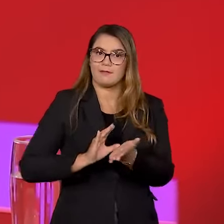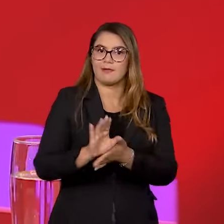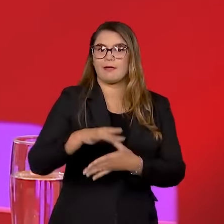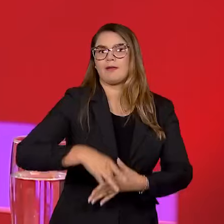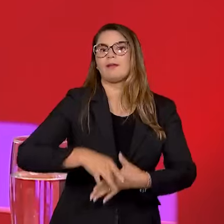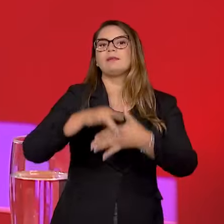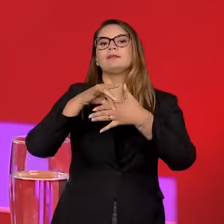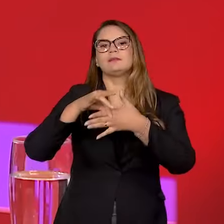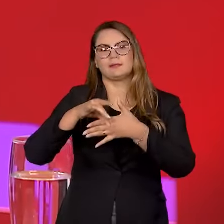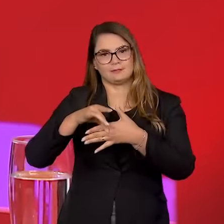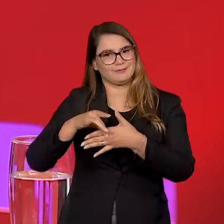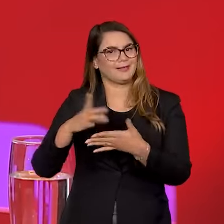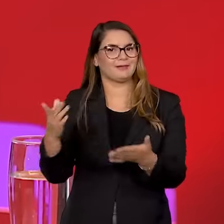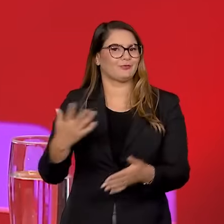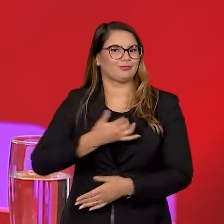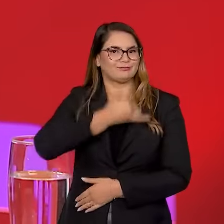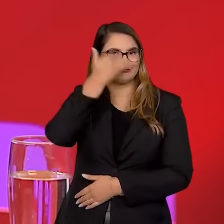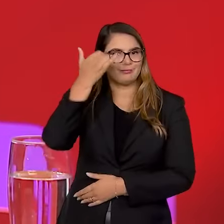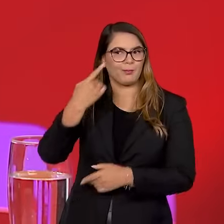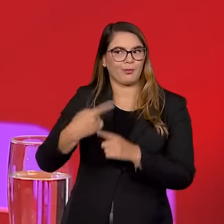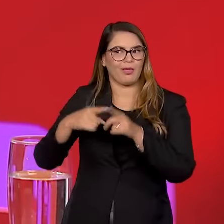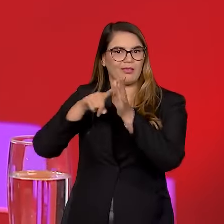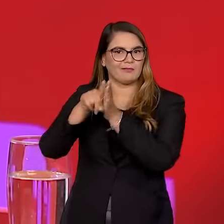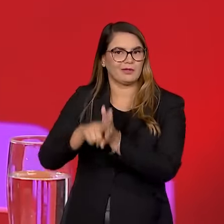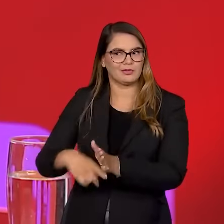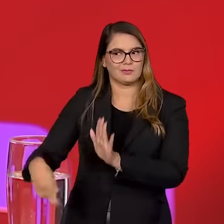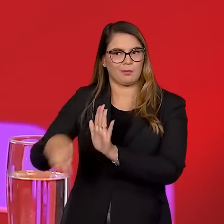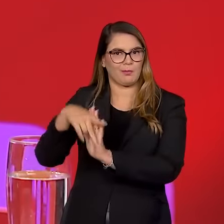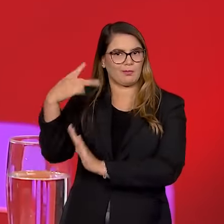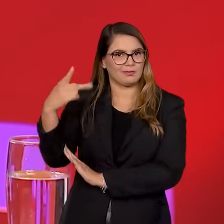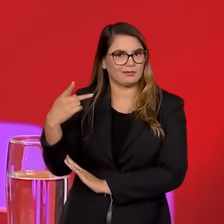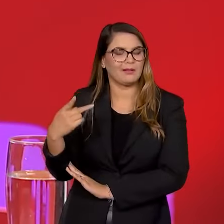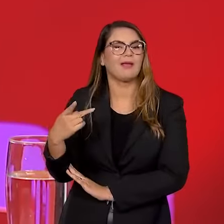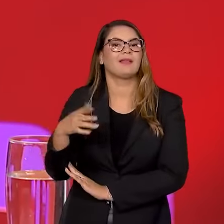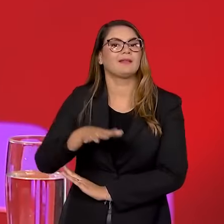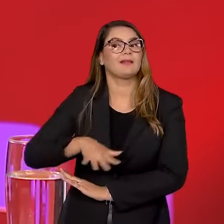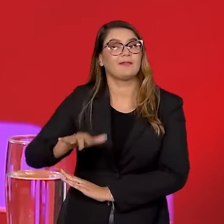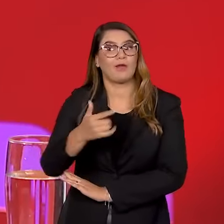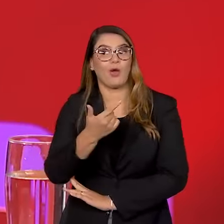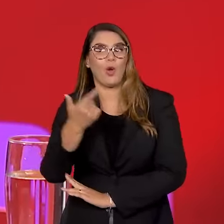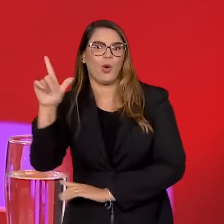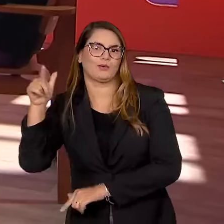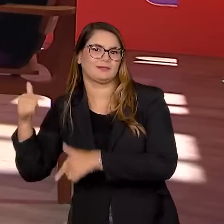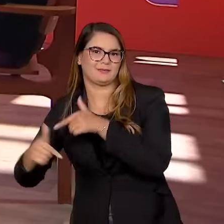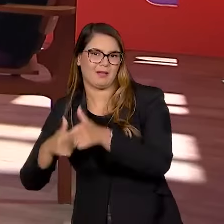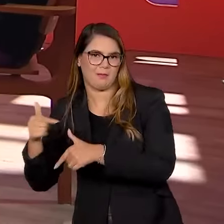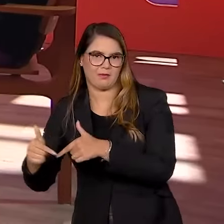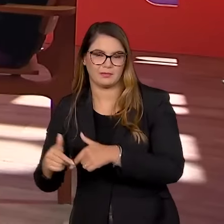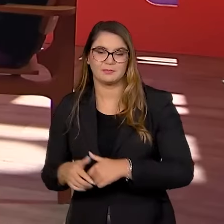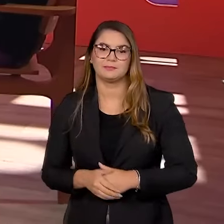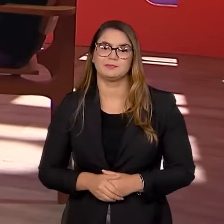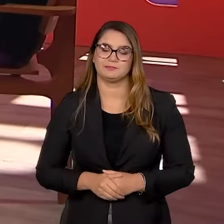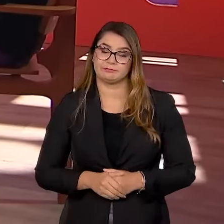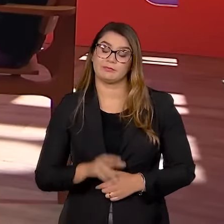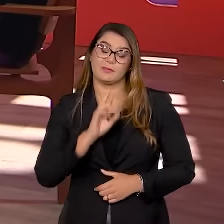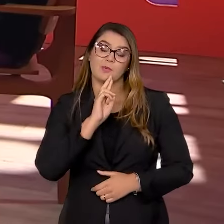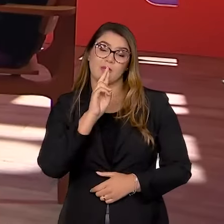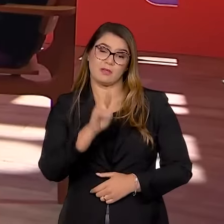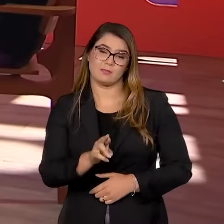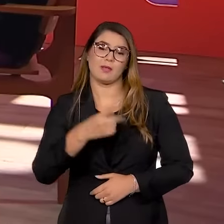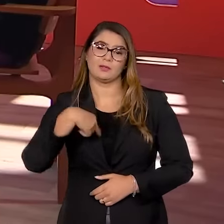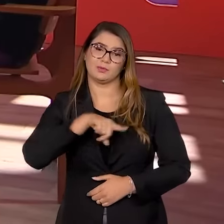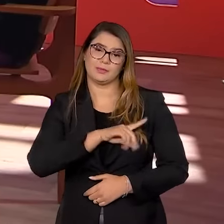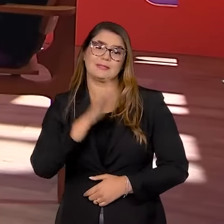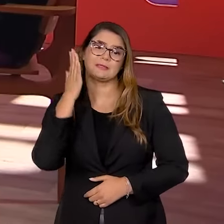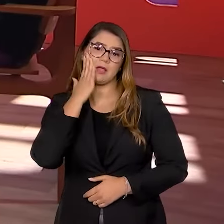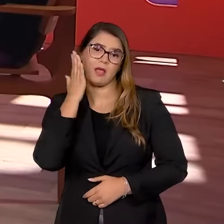liderança, que acabou se inviabilizando por conta de investigações, inclusive, que foram feitas no bojo de outras operações, né? E o resultado todos